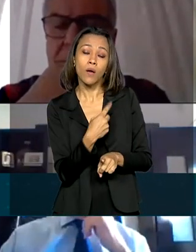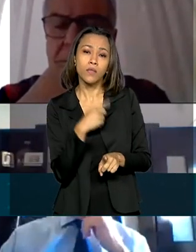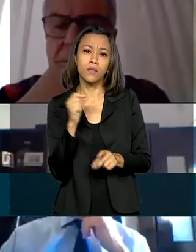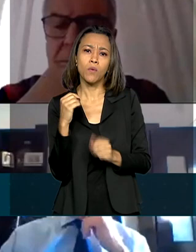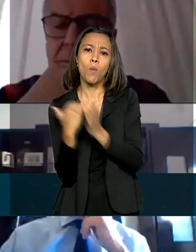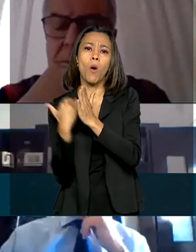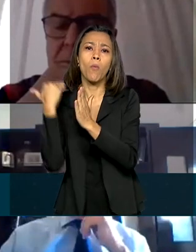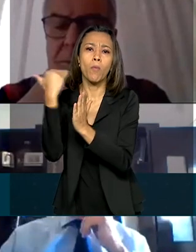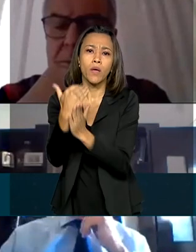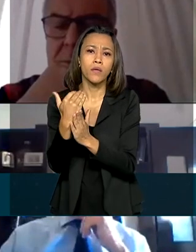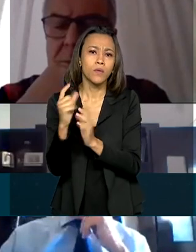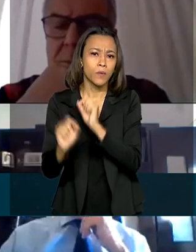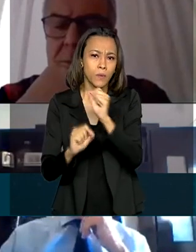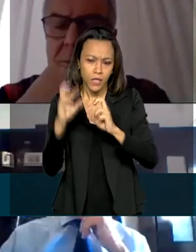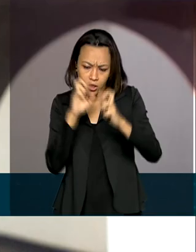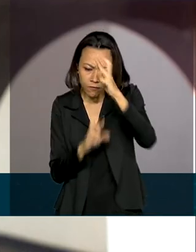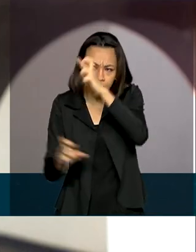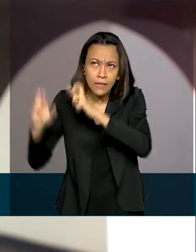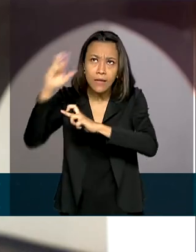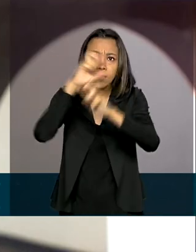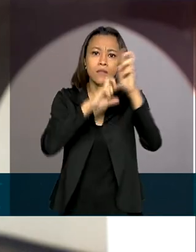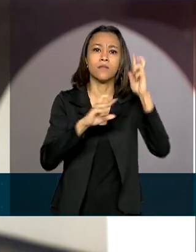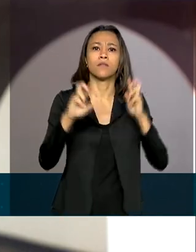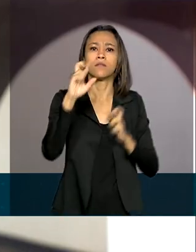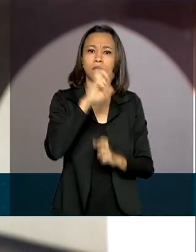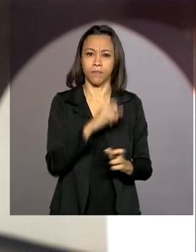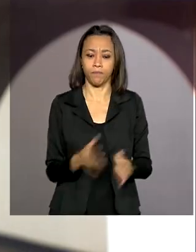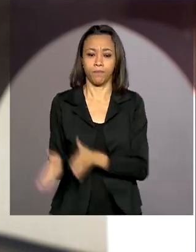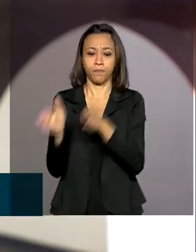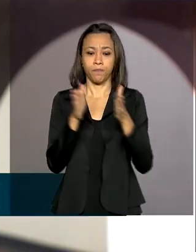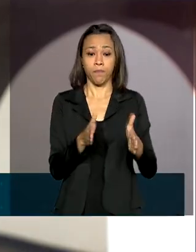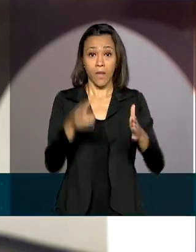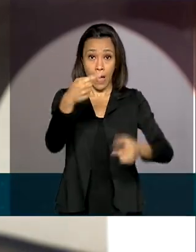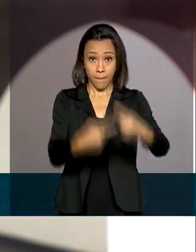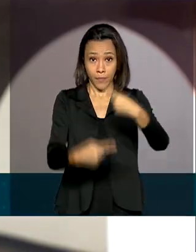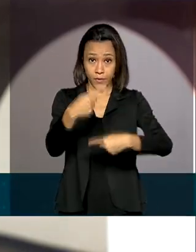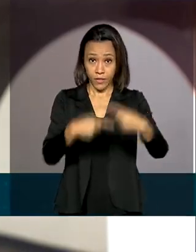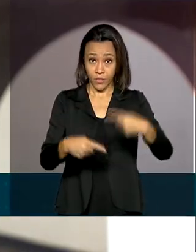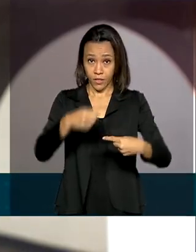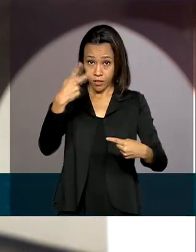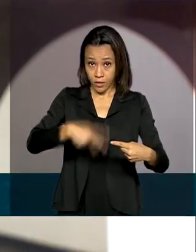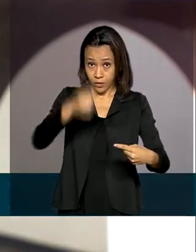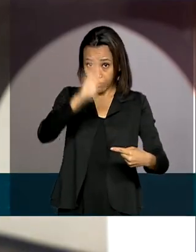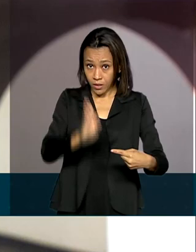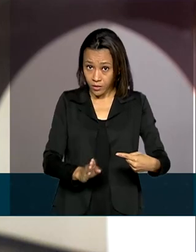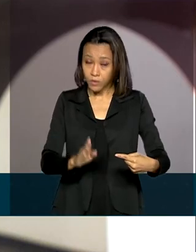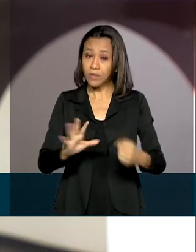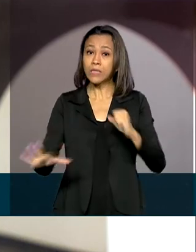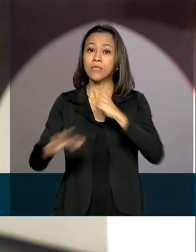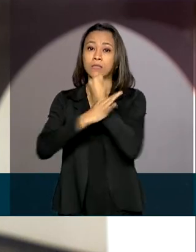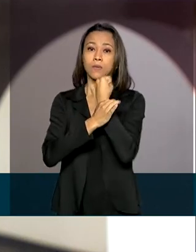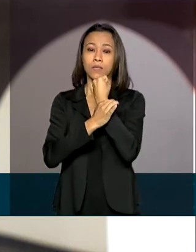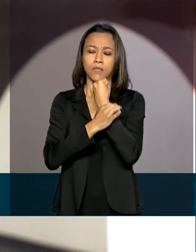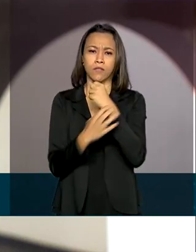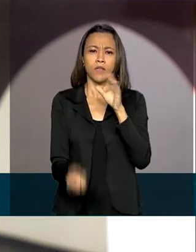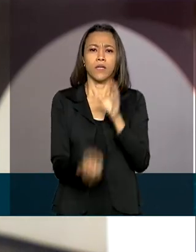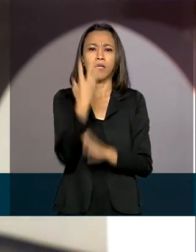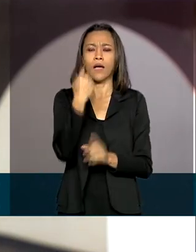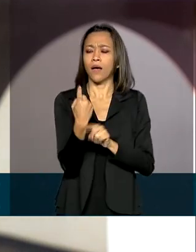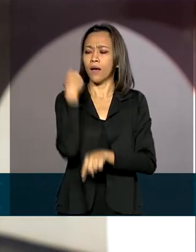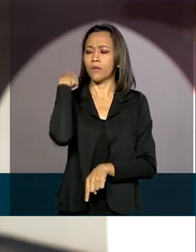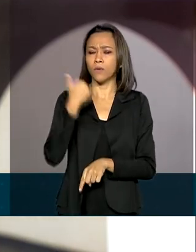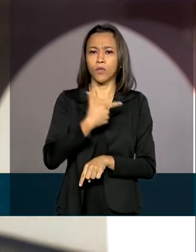também da atividade fiscalizatória. A Política Nacional de Segurança de Barragens, criada em 2010, vem sendo